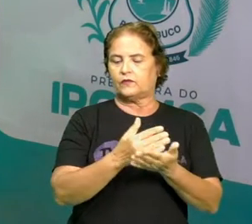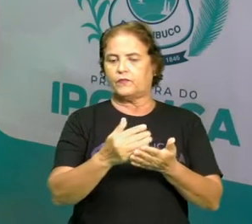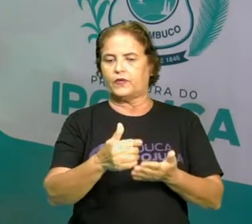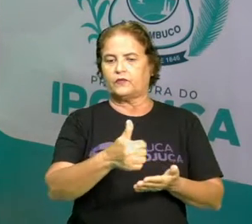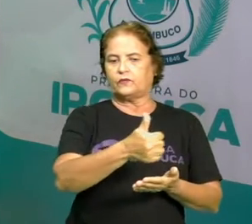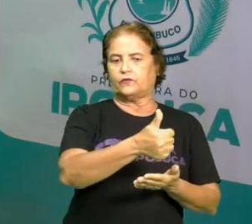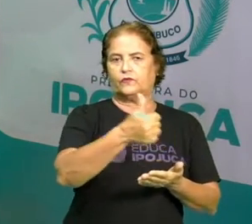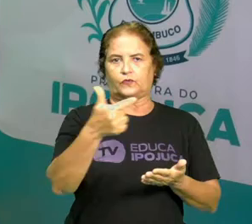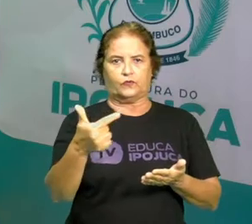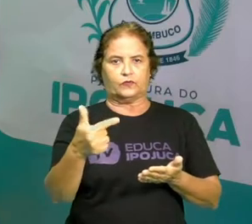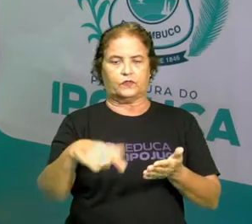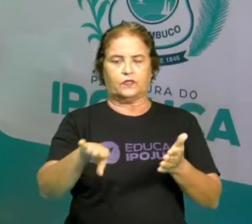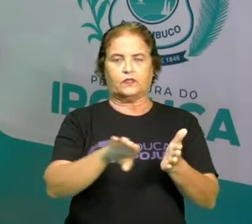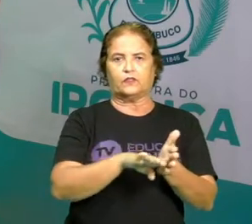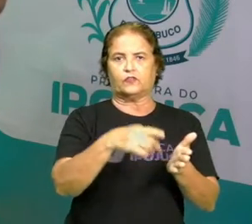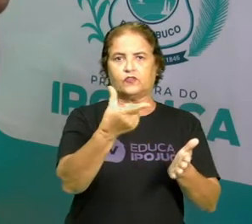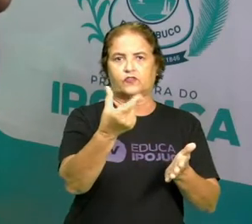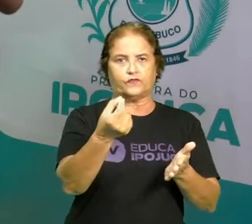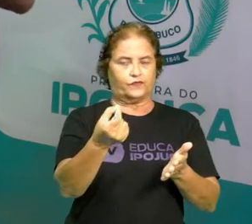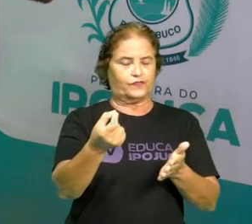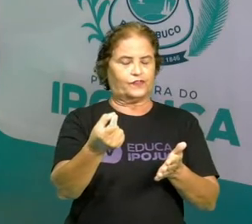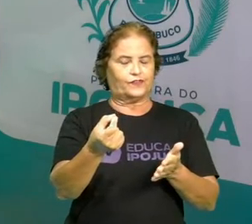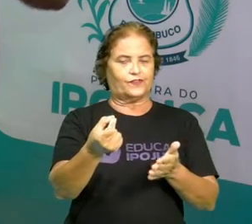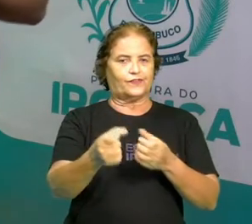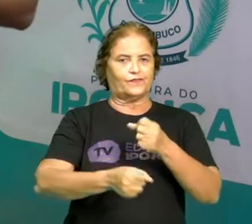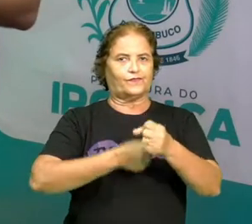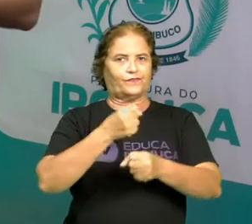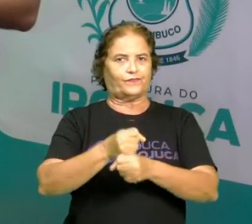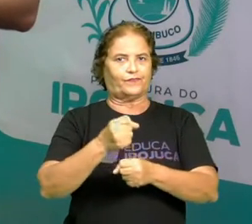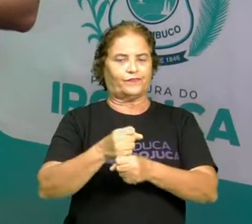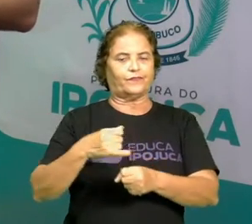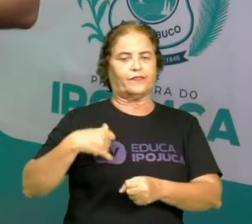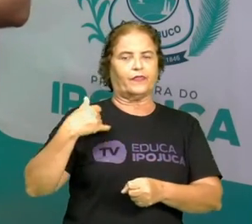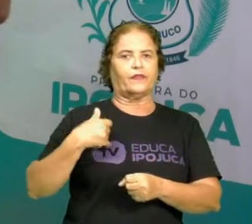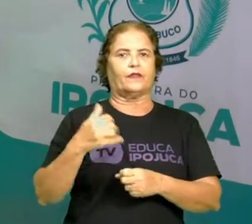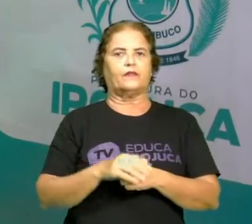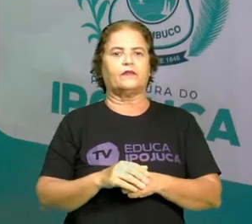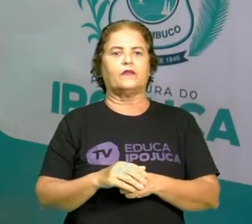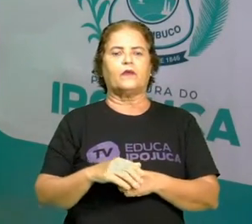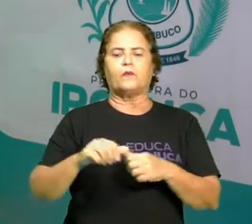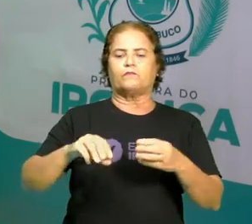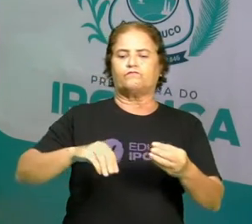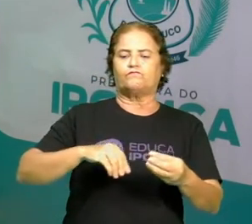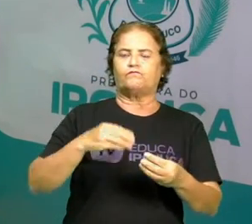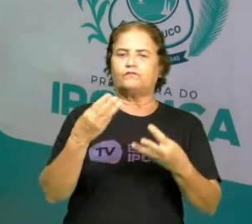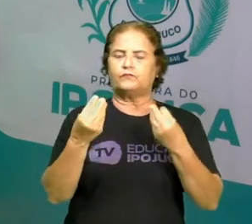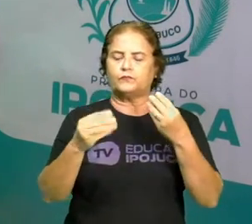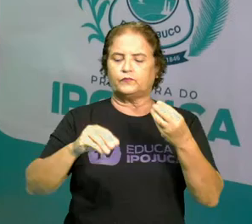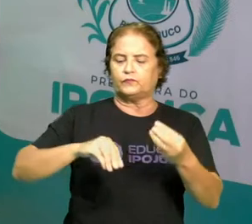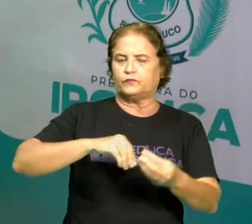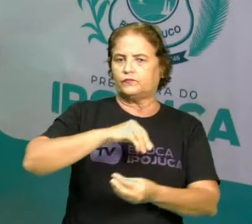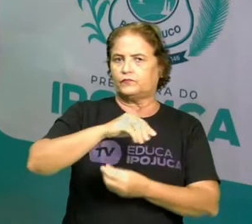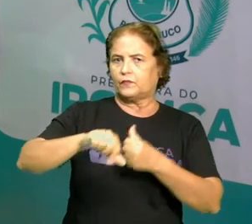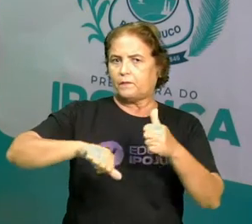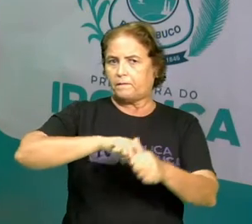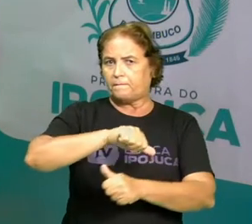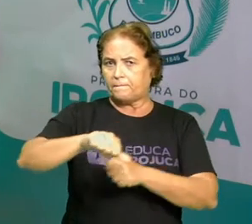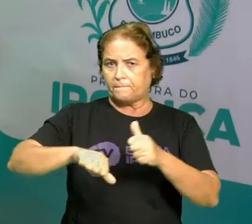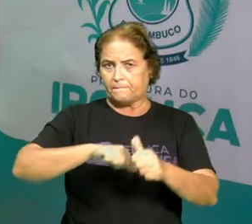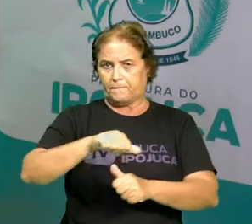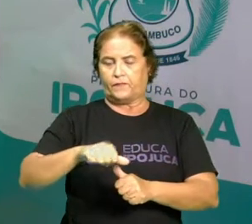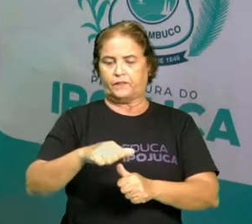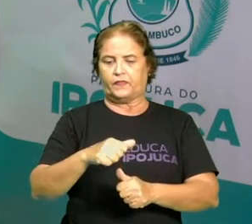Nessa fase, ocorrem muitas transformações no corpo e na nossa mente. A gente começa a ter os